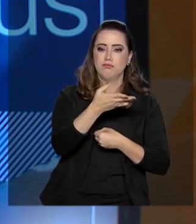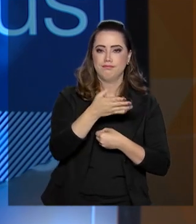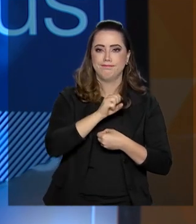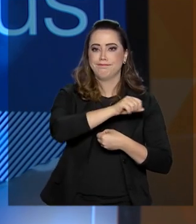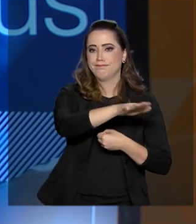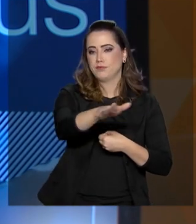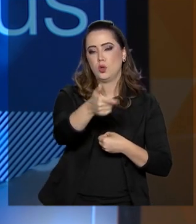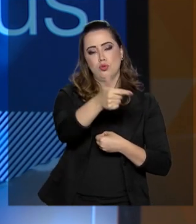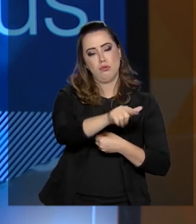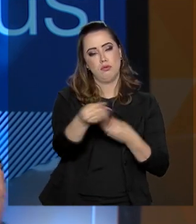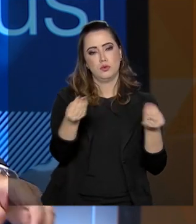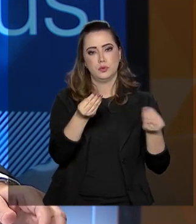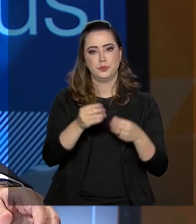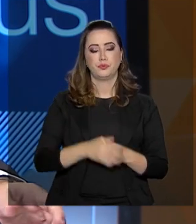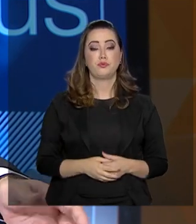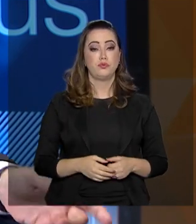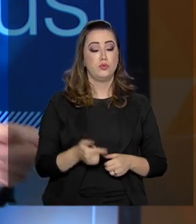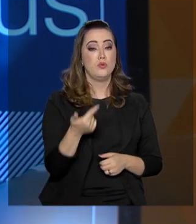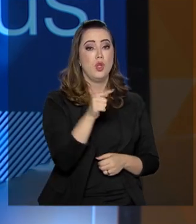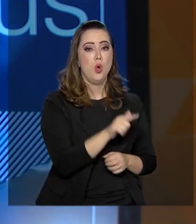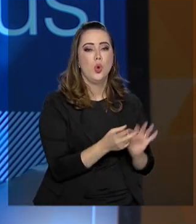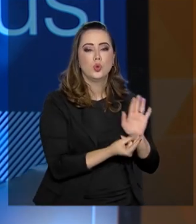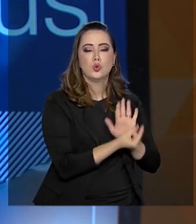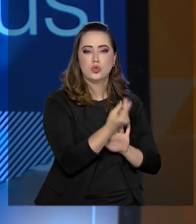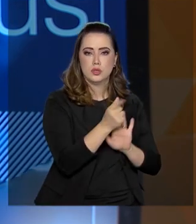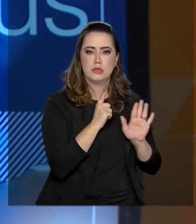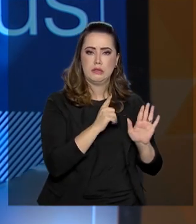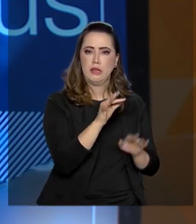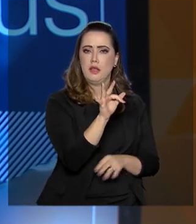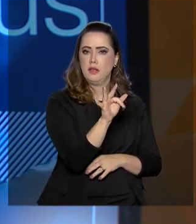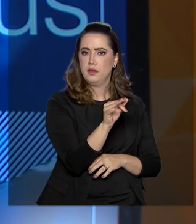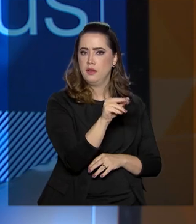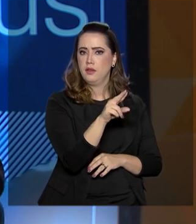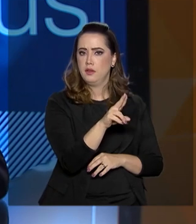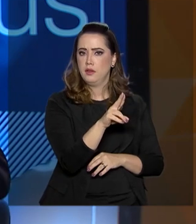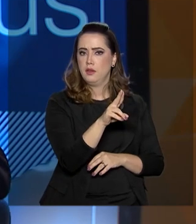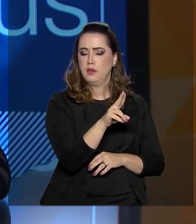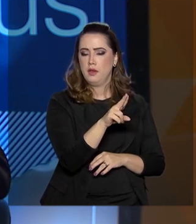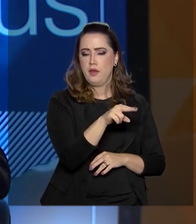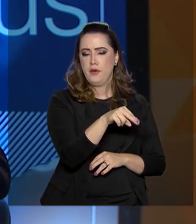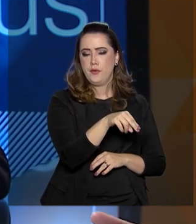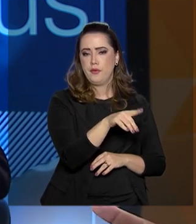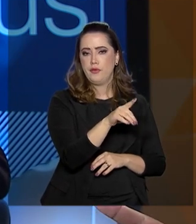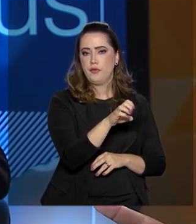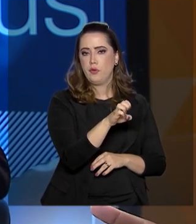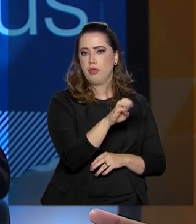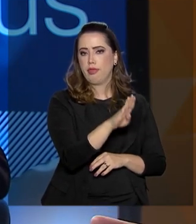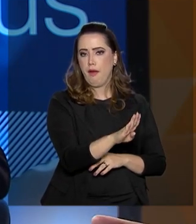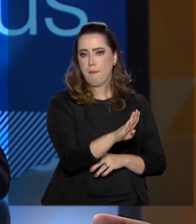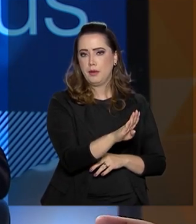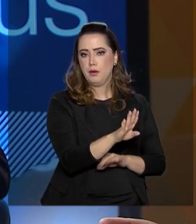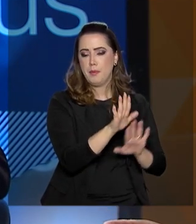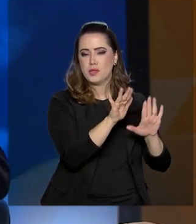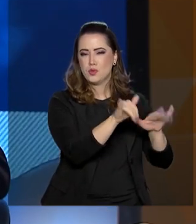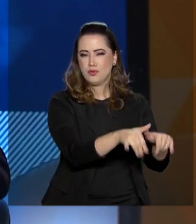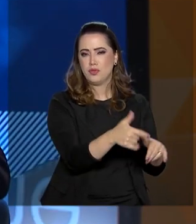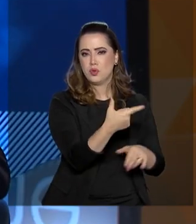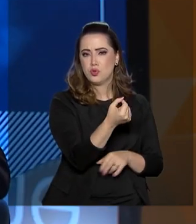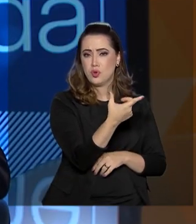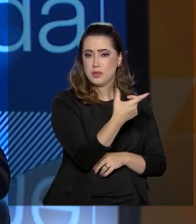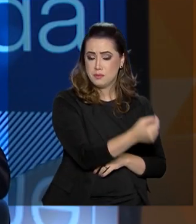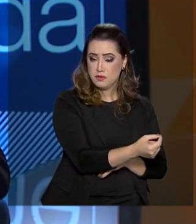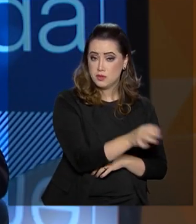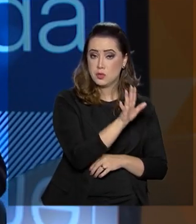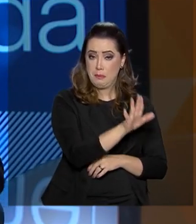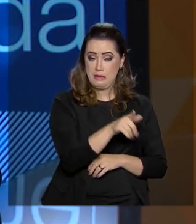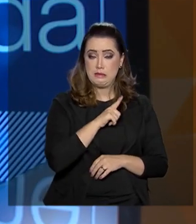são 150 bilhões de reais este ano, só que o FUNDEB ele expira no final do ano que vem, em 2020. Tem uma PEC no Congresso Nacional